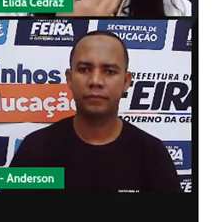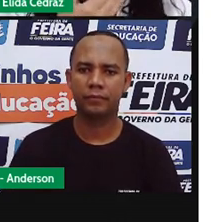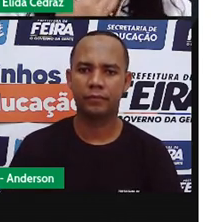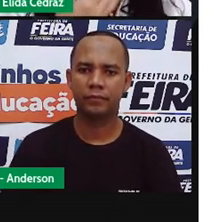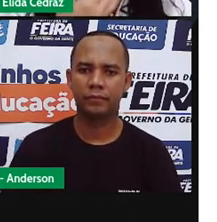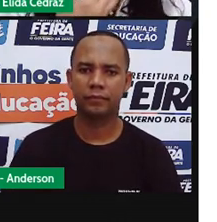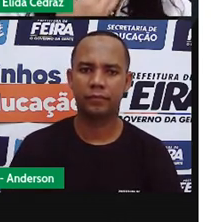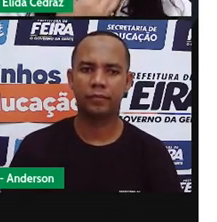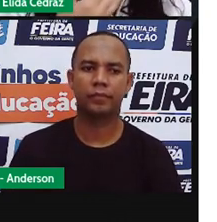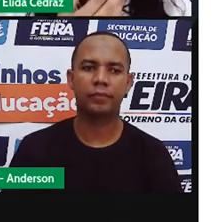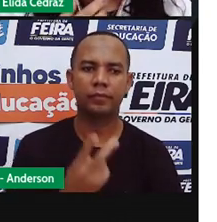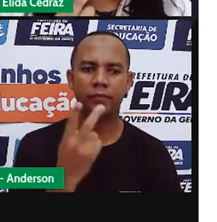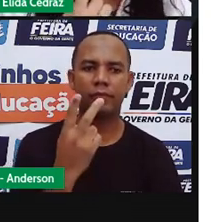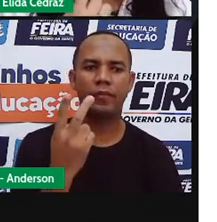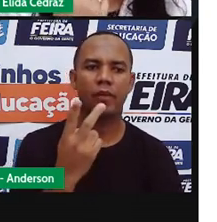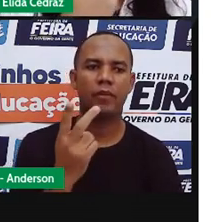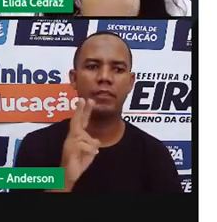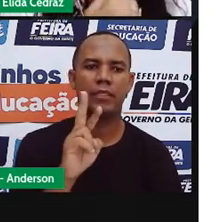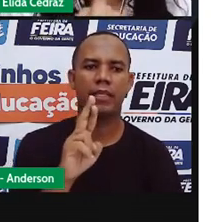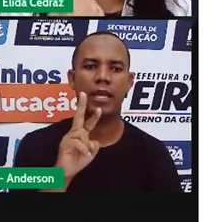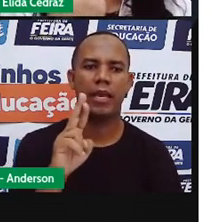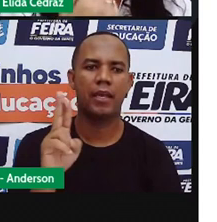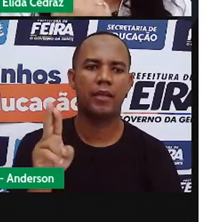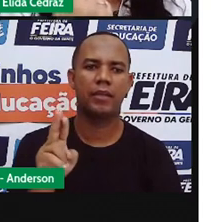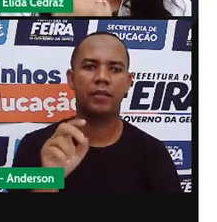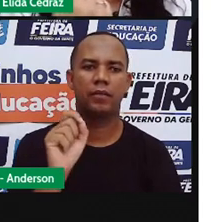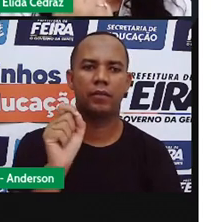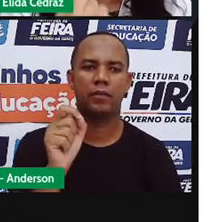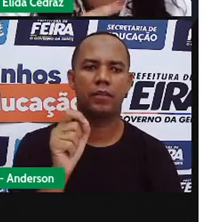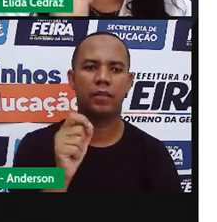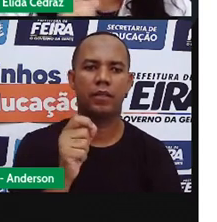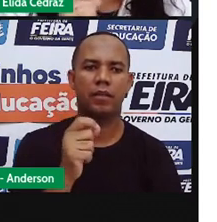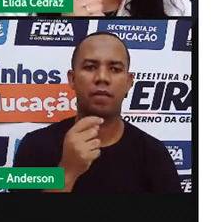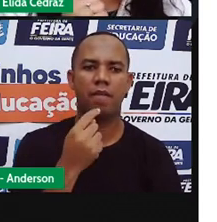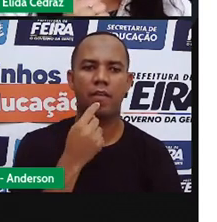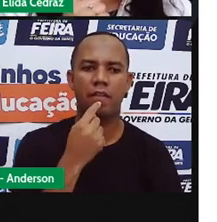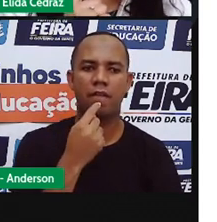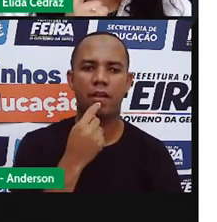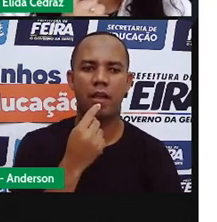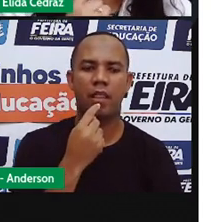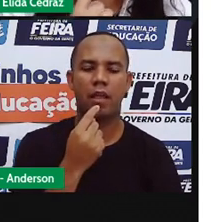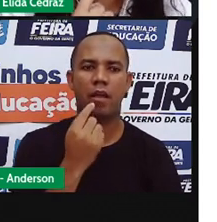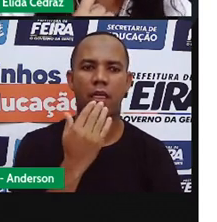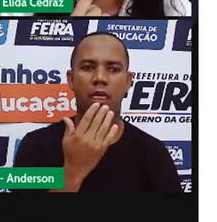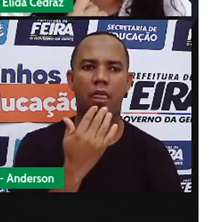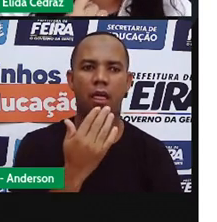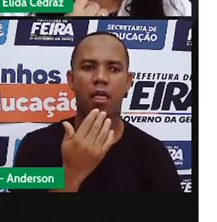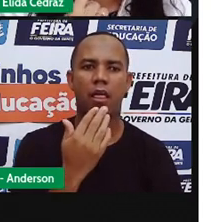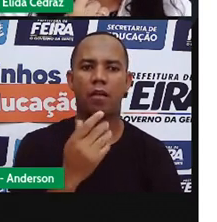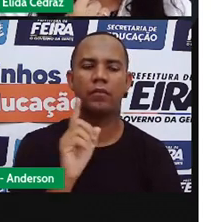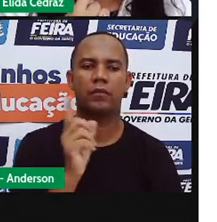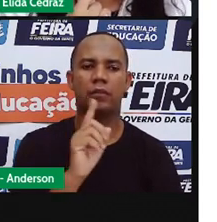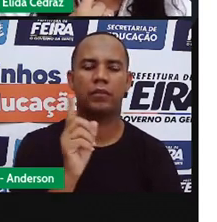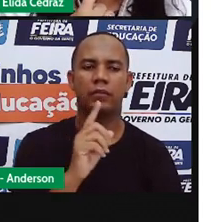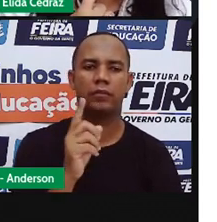Os dois R's não vibram dentro da boca, igual como é brita,